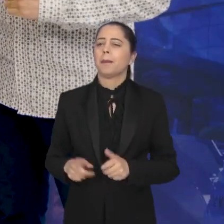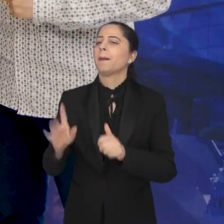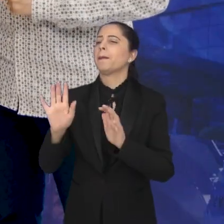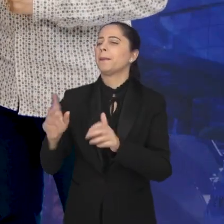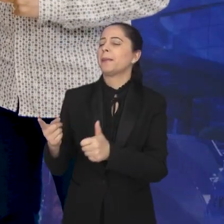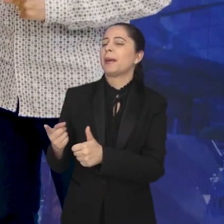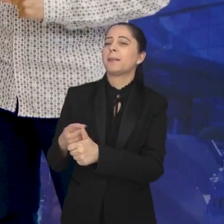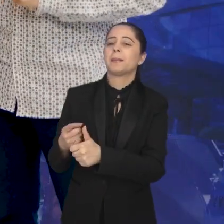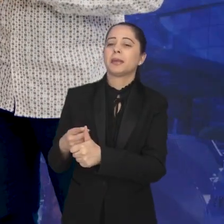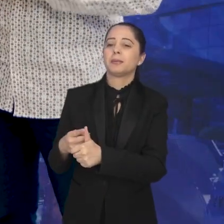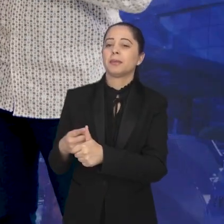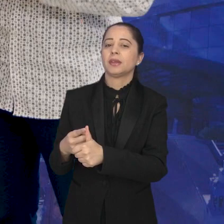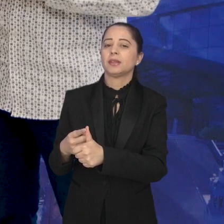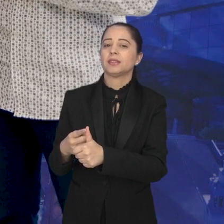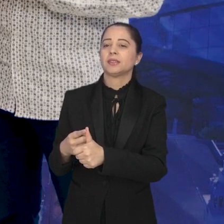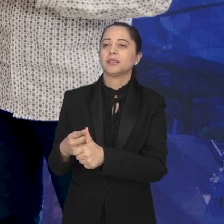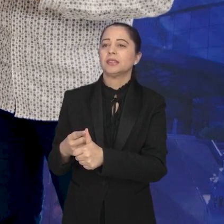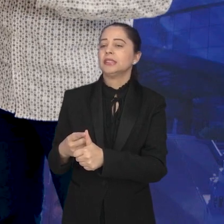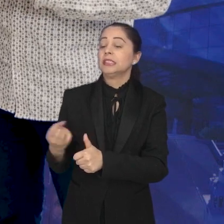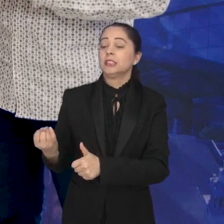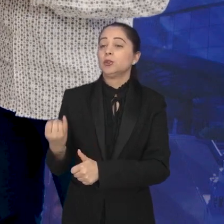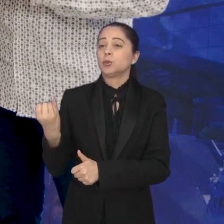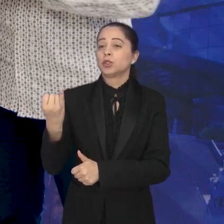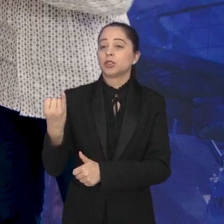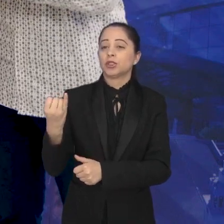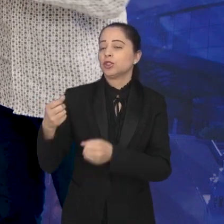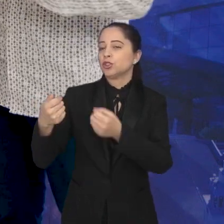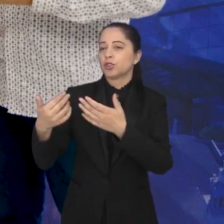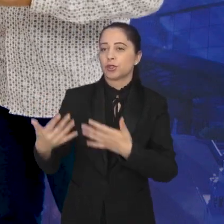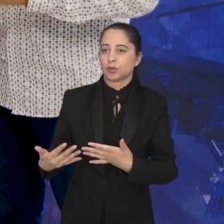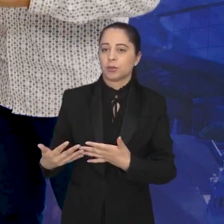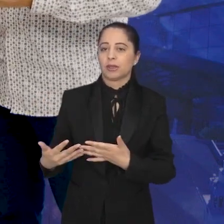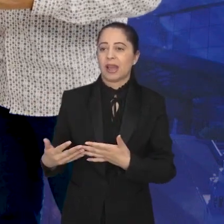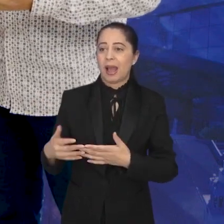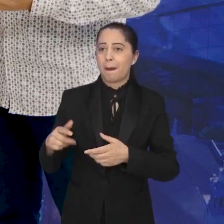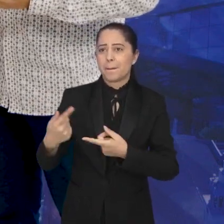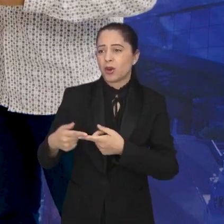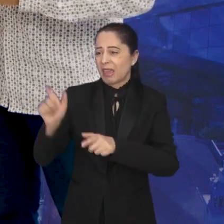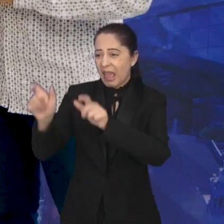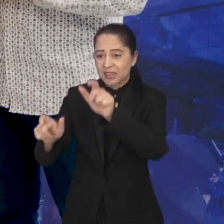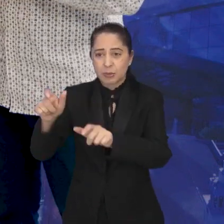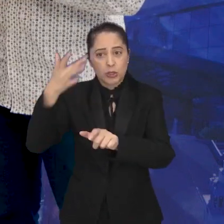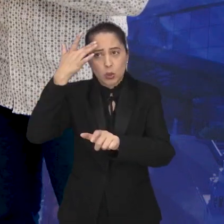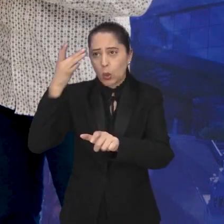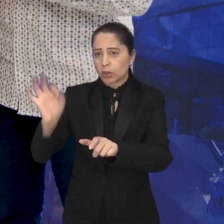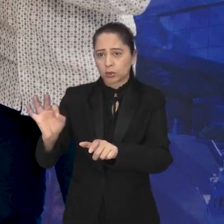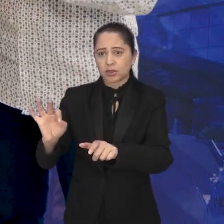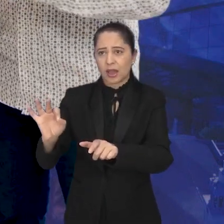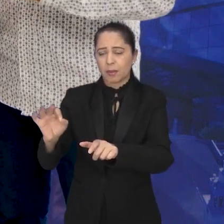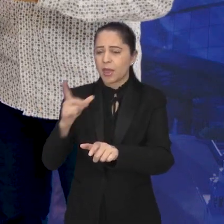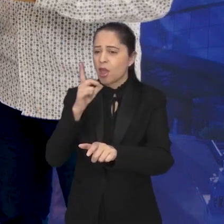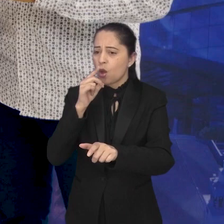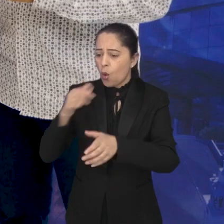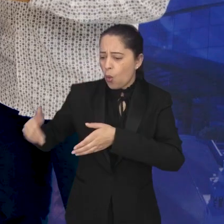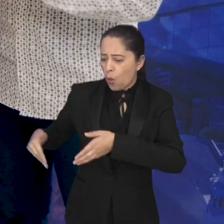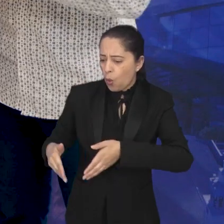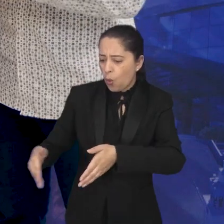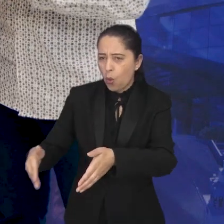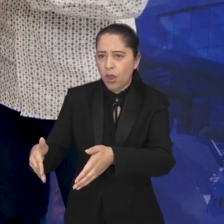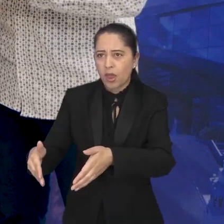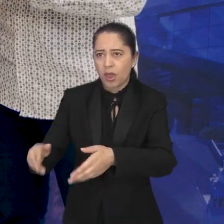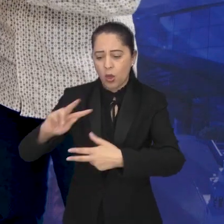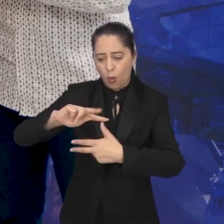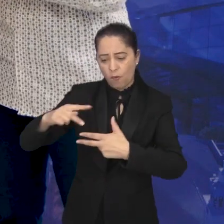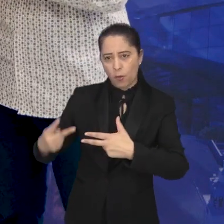começar, Edilson, acho que é importante a gente falar o que muita gente não sabe, que é a importância do Rio Paraíba.